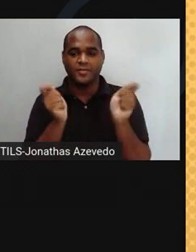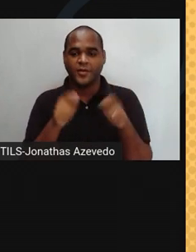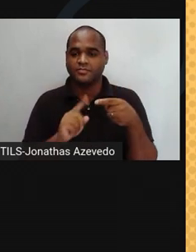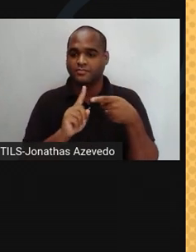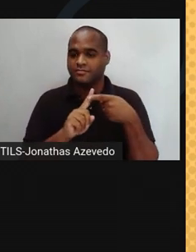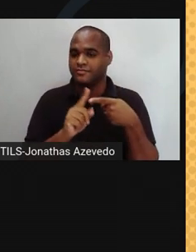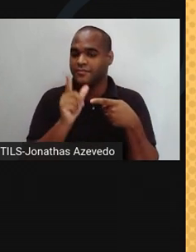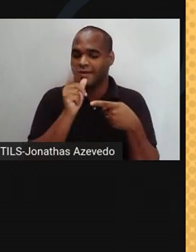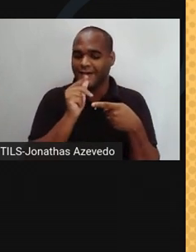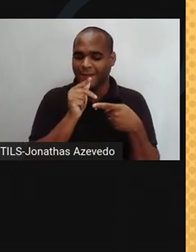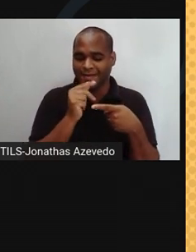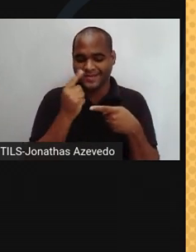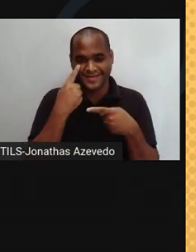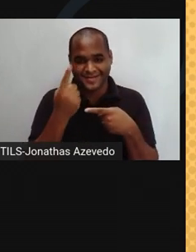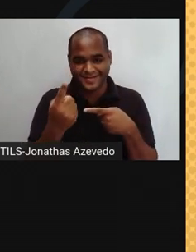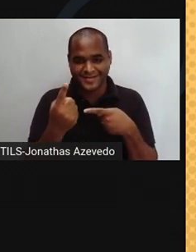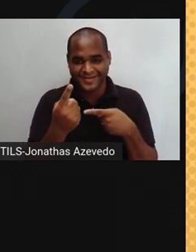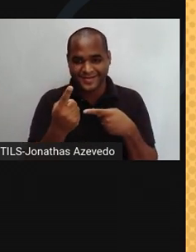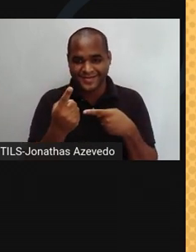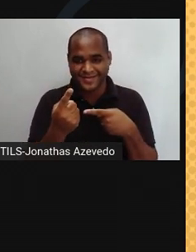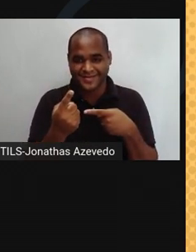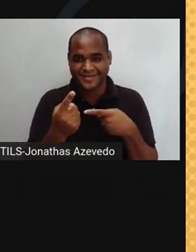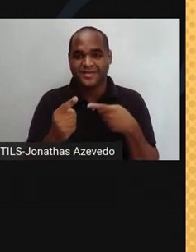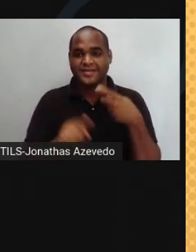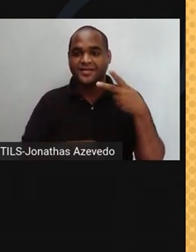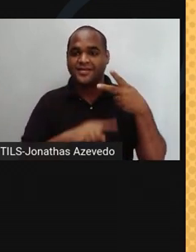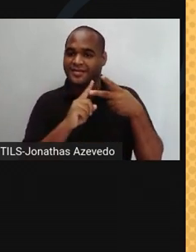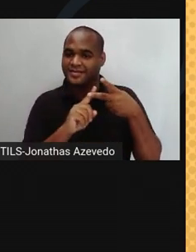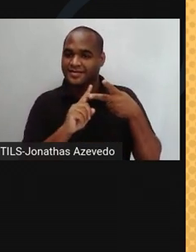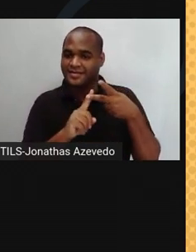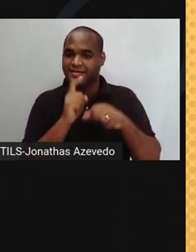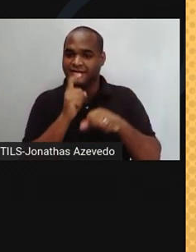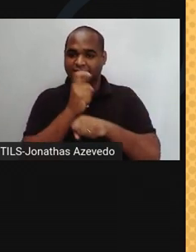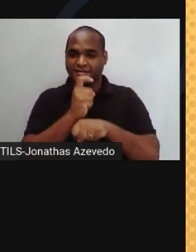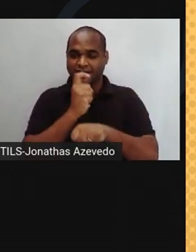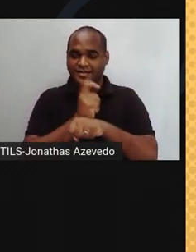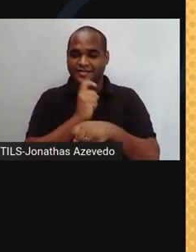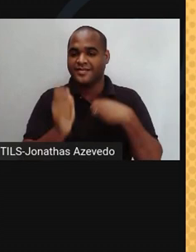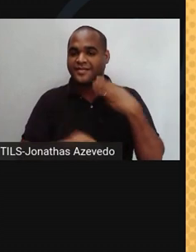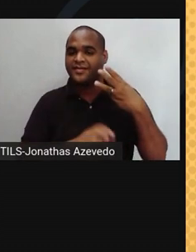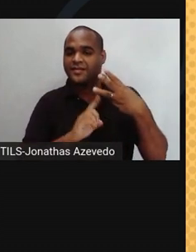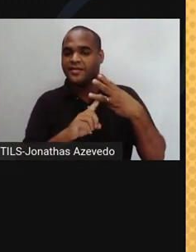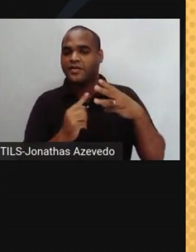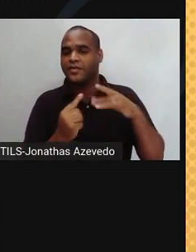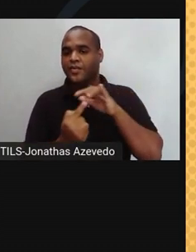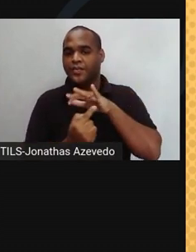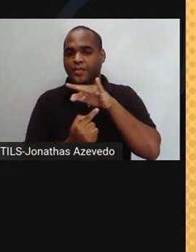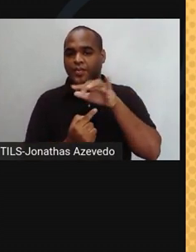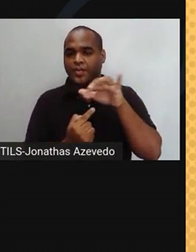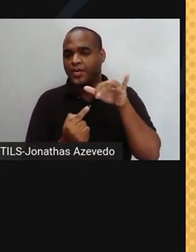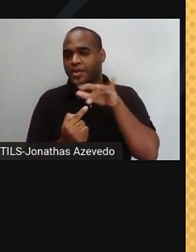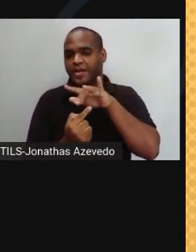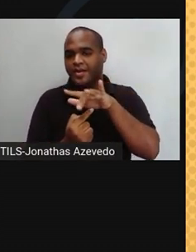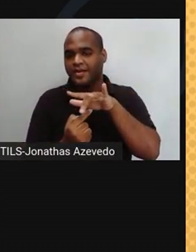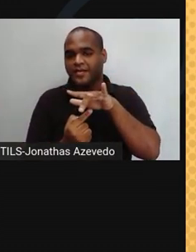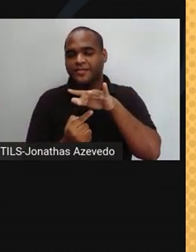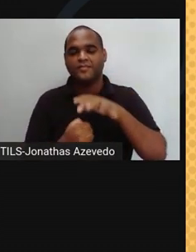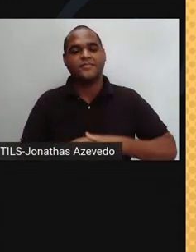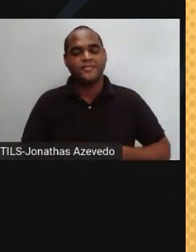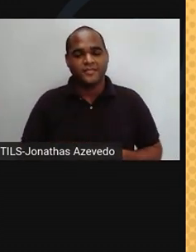Líquido, como este suco de morango. Sólido, como este picolé. E gasoso, como o vapor desta panela.